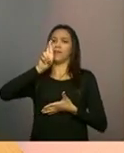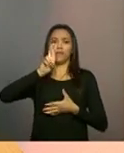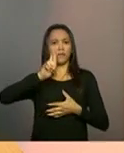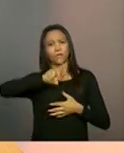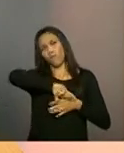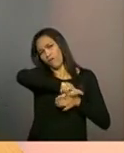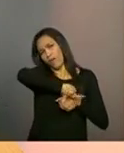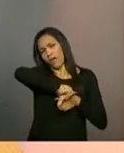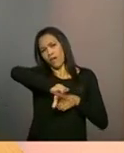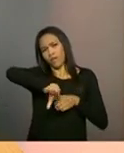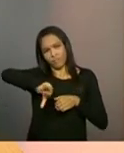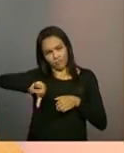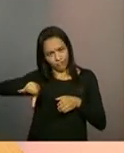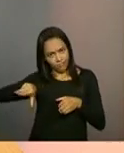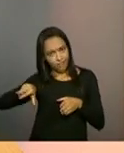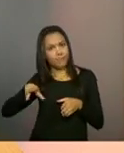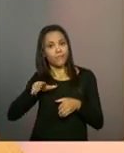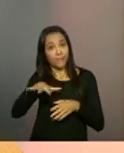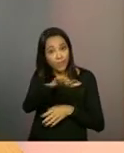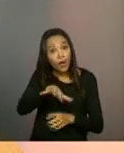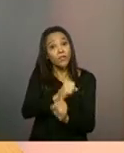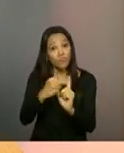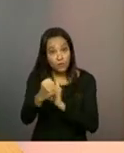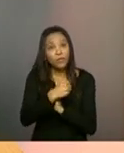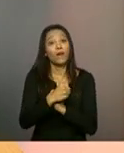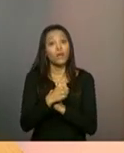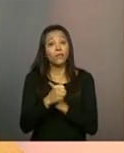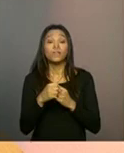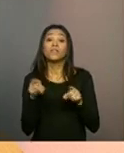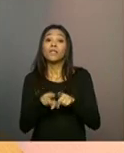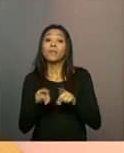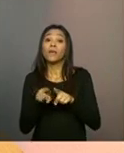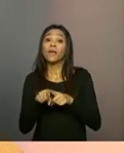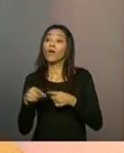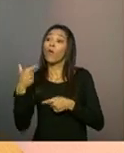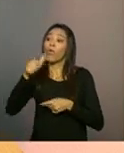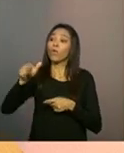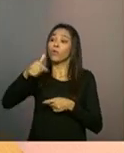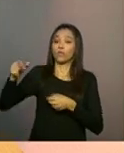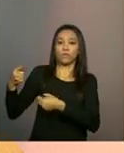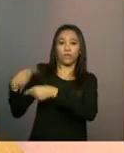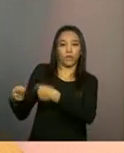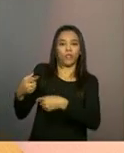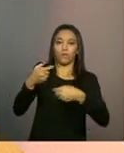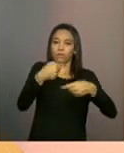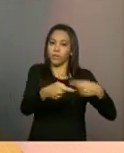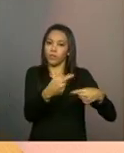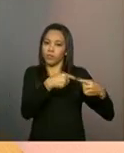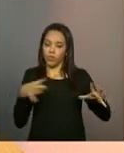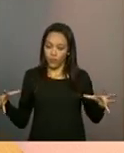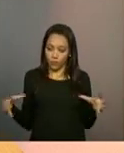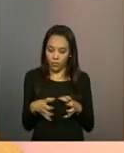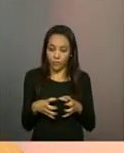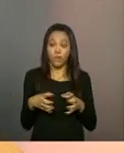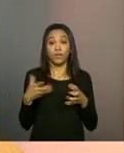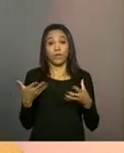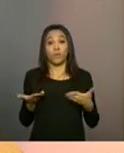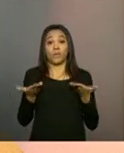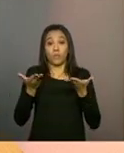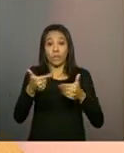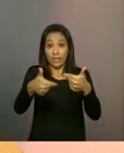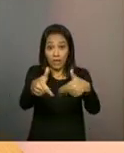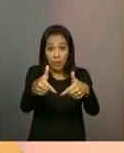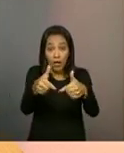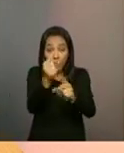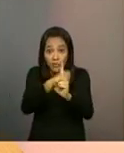outros serviços socioassistenciais e com serviços de outras políticas, né? E aí o trabalho social com famílias, ele tem um caráter muito